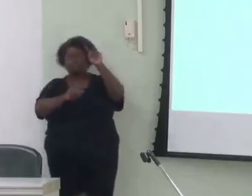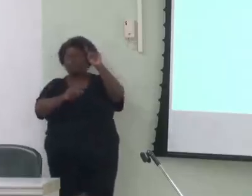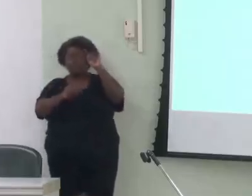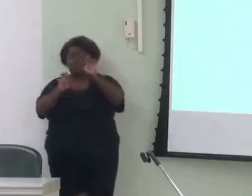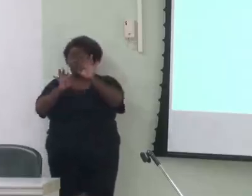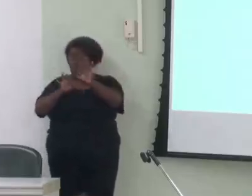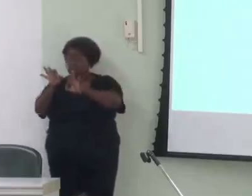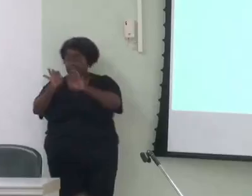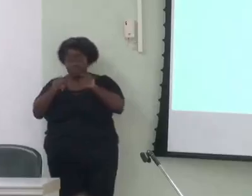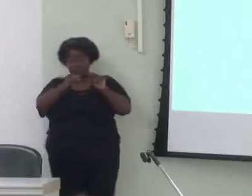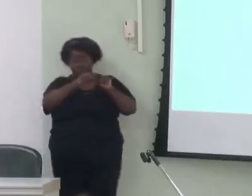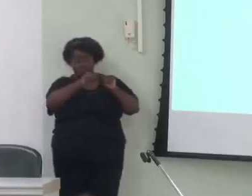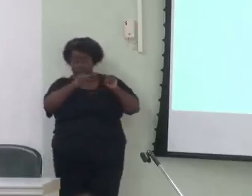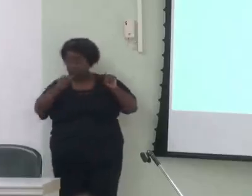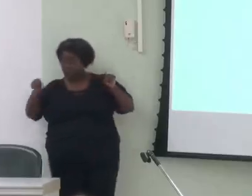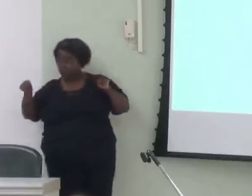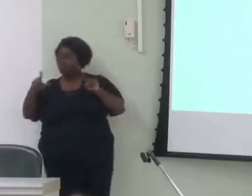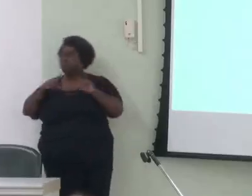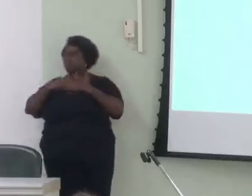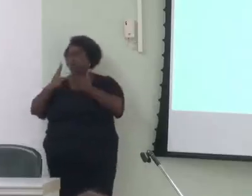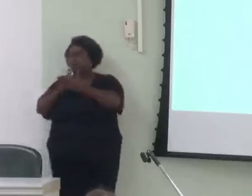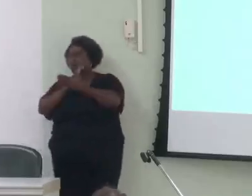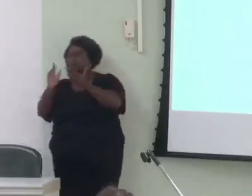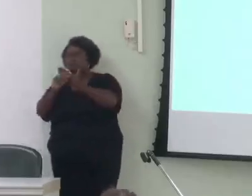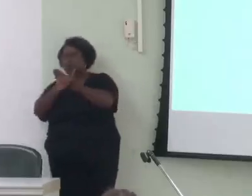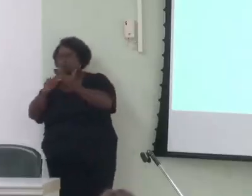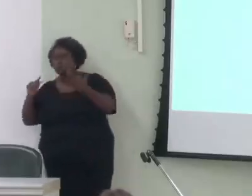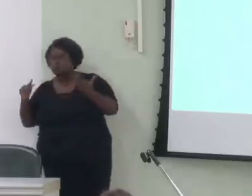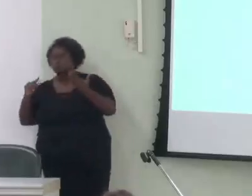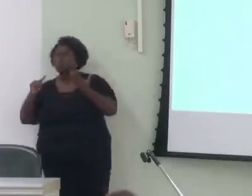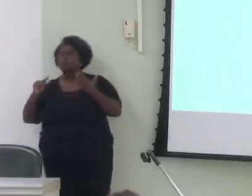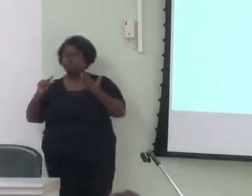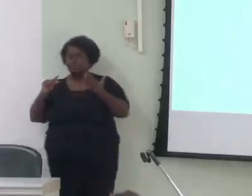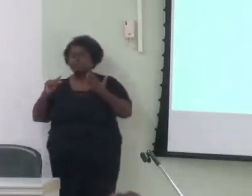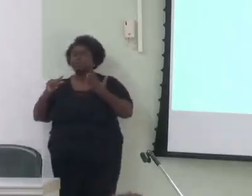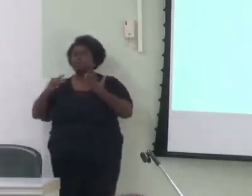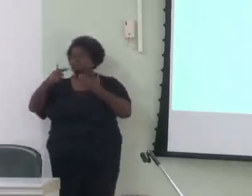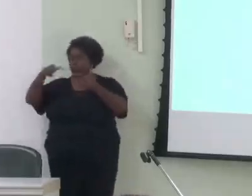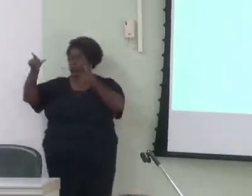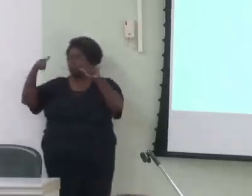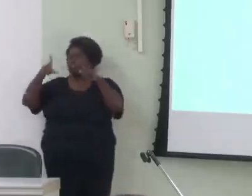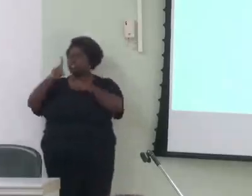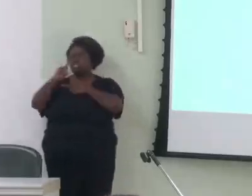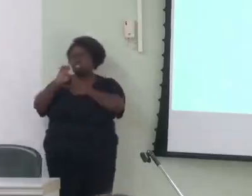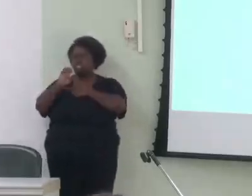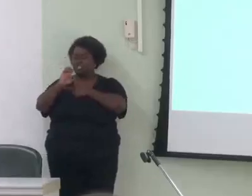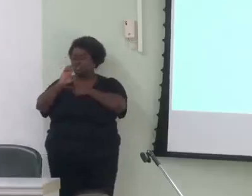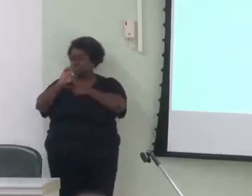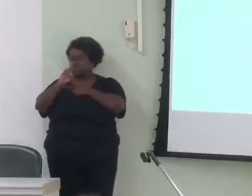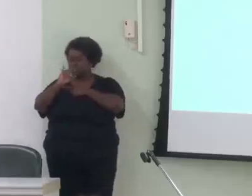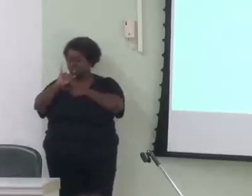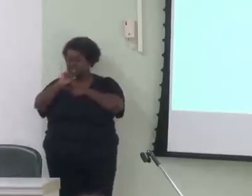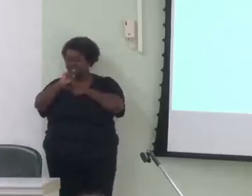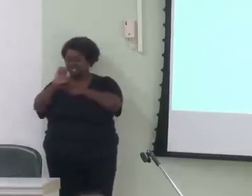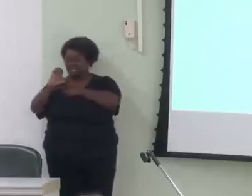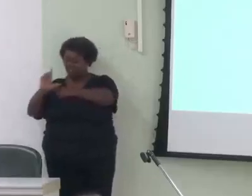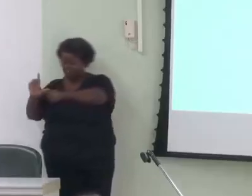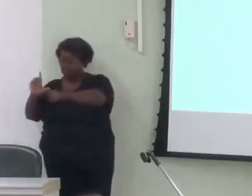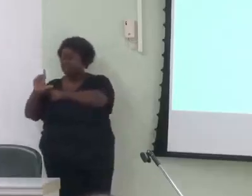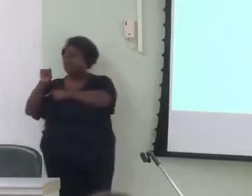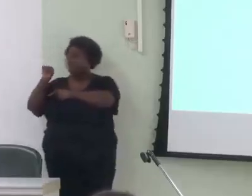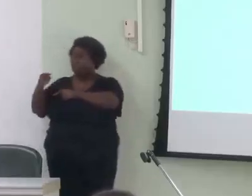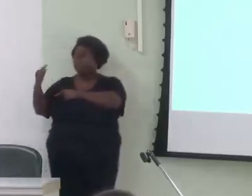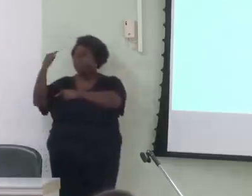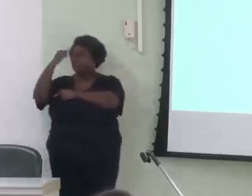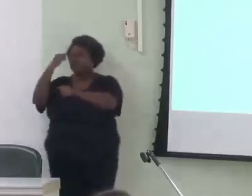tem outros autores, acho que o Dício seria, talvez, o que mais tem discutido, pensado um modelo